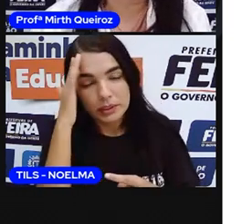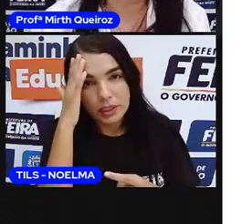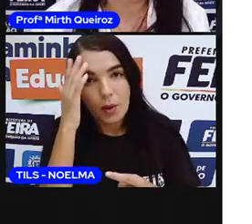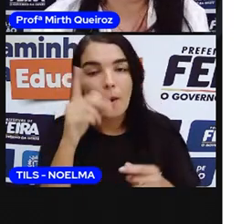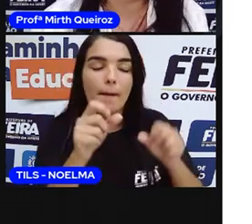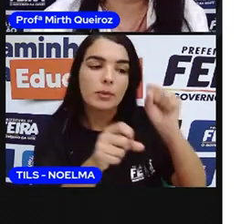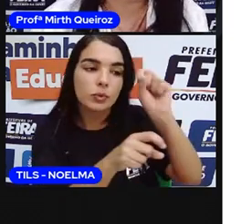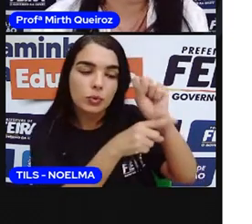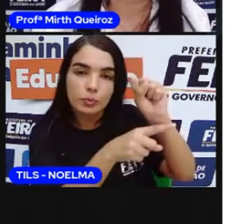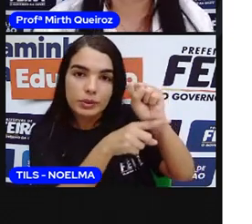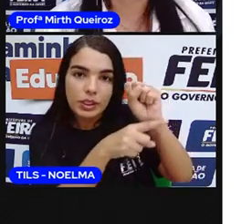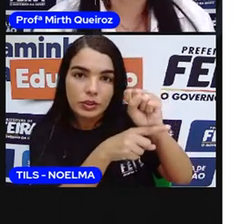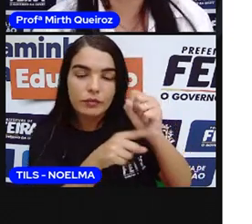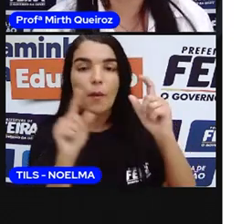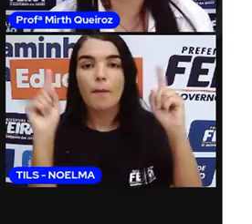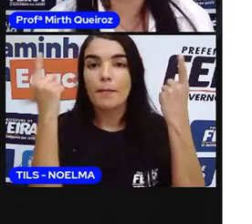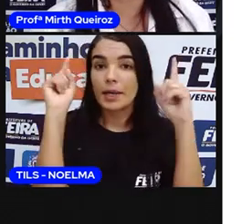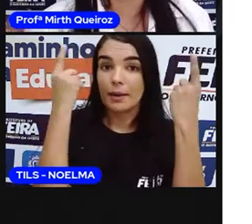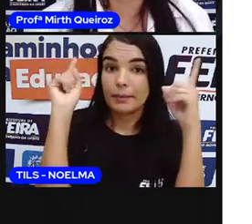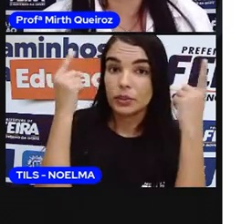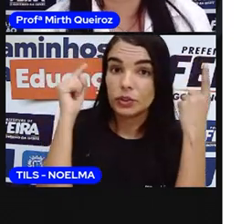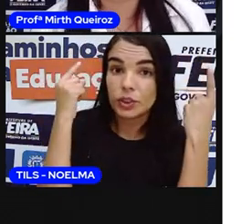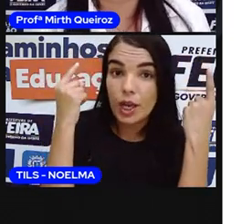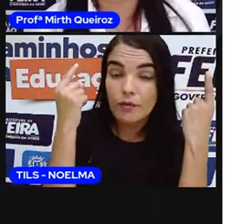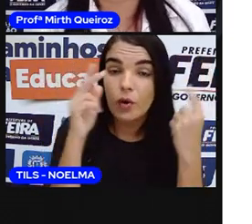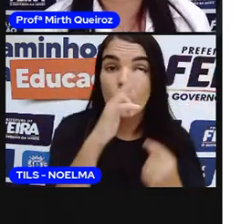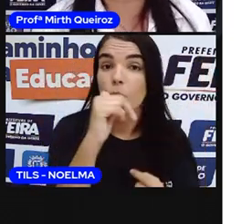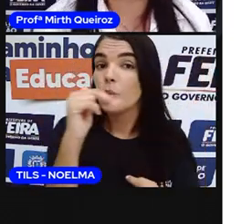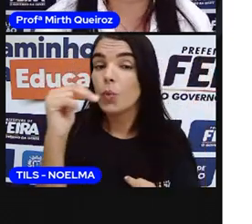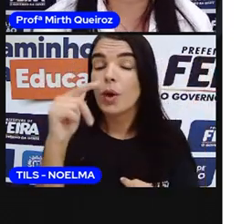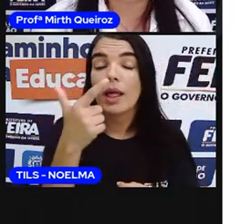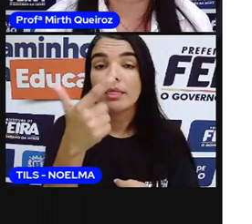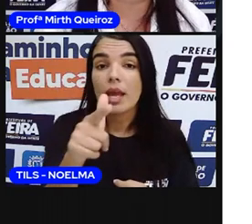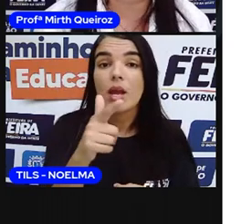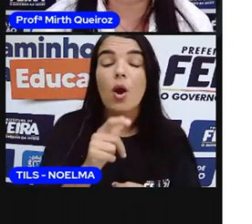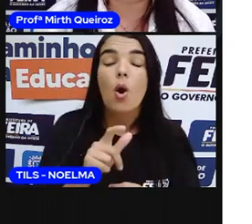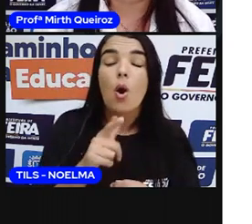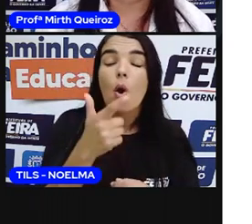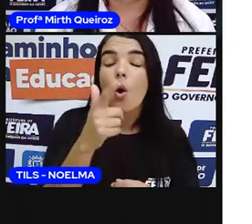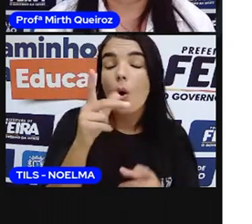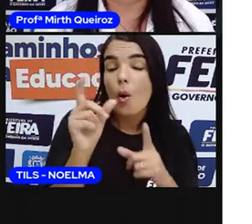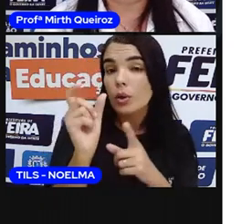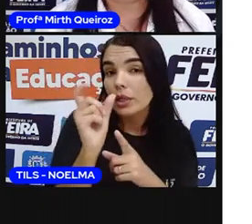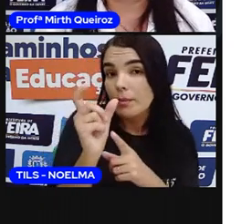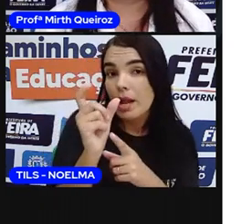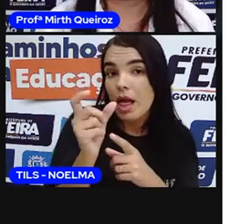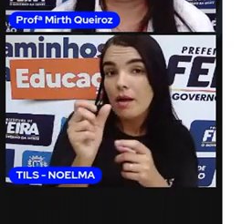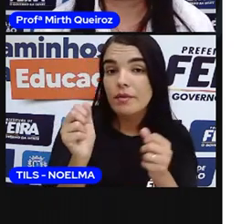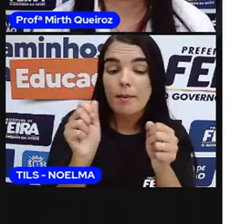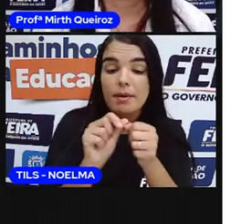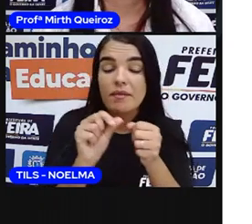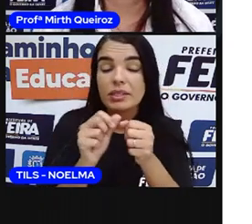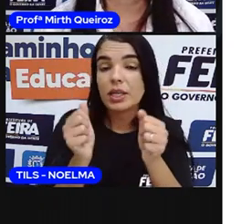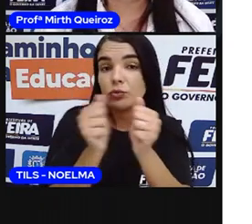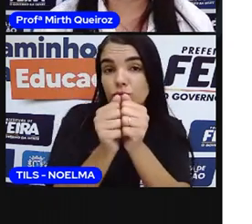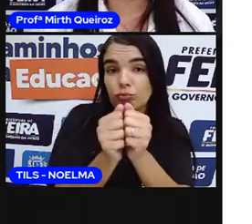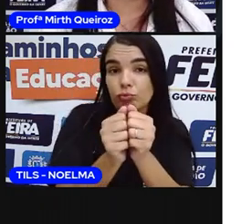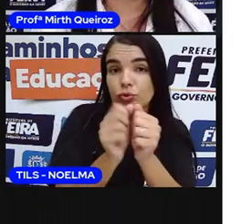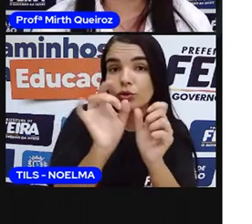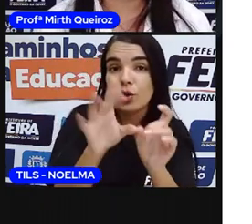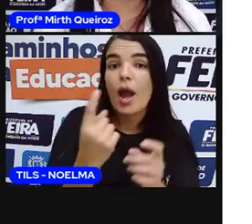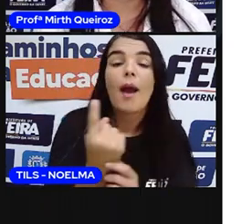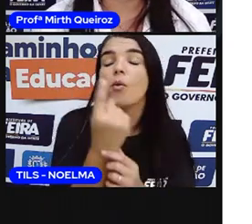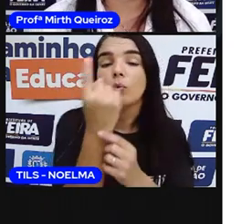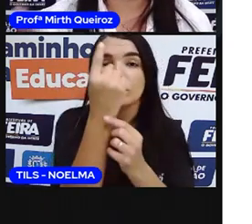porque pedra vem primeiro. A partir de pedra, eu faço outras palavras. Pedraria, pedreira, pedrada. Então, essas